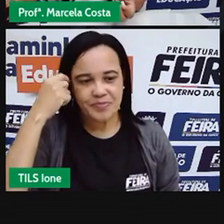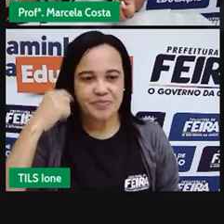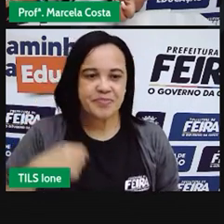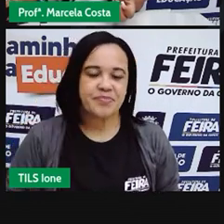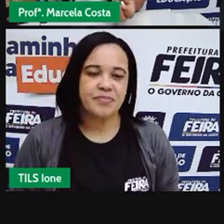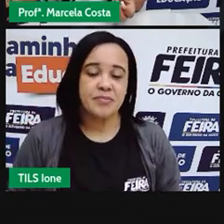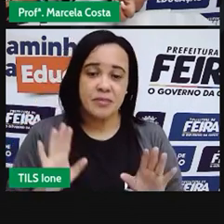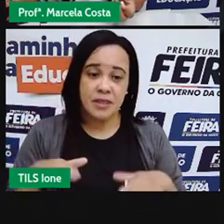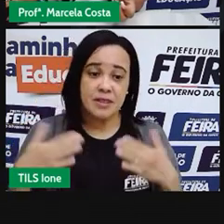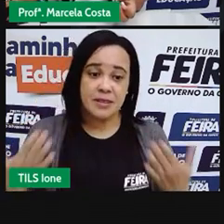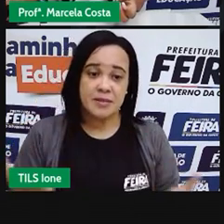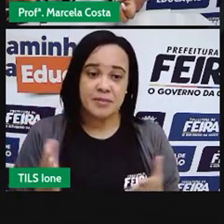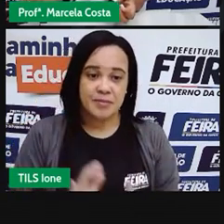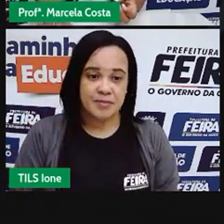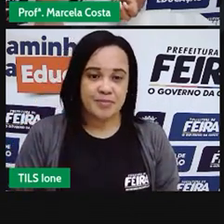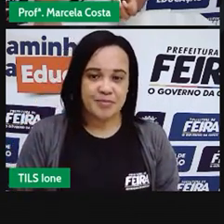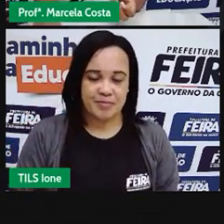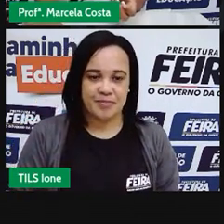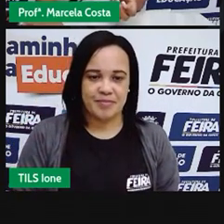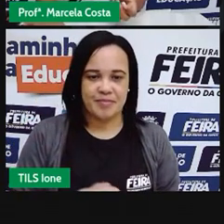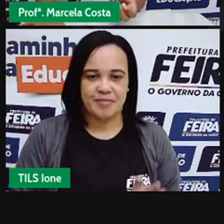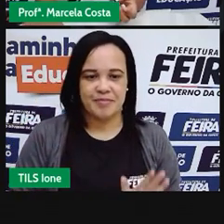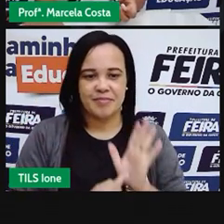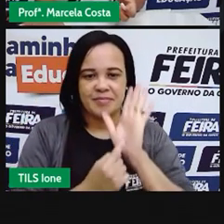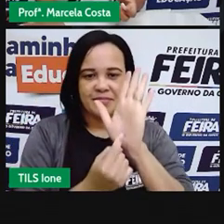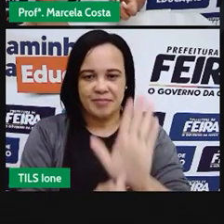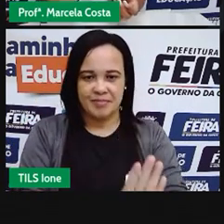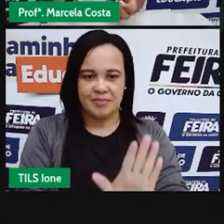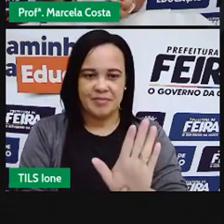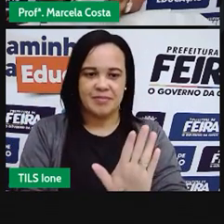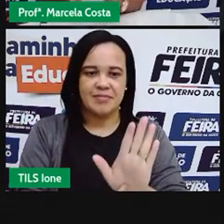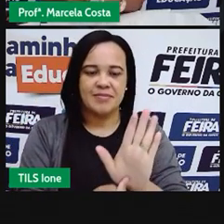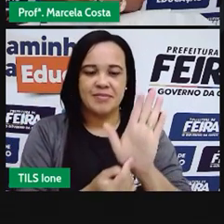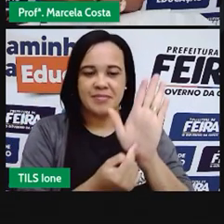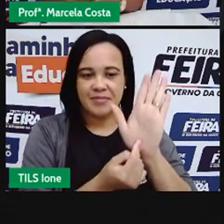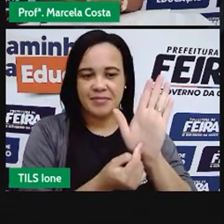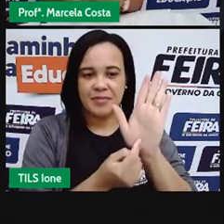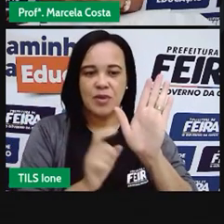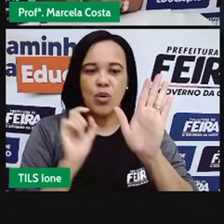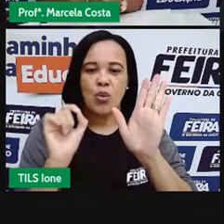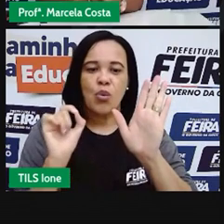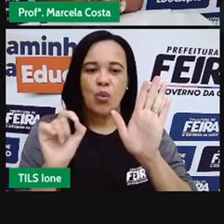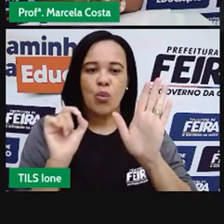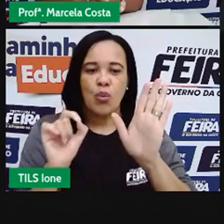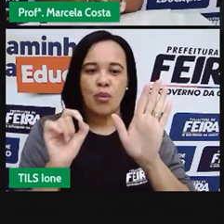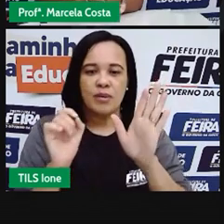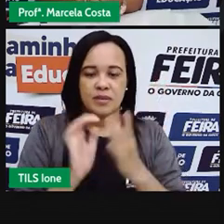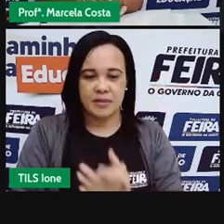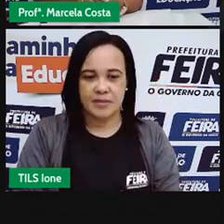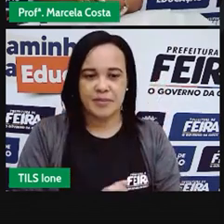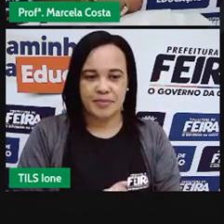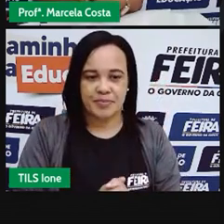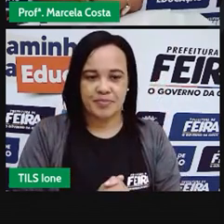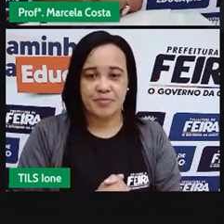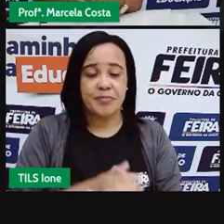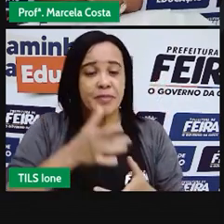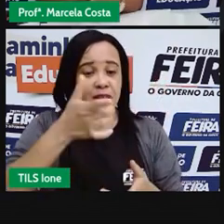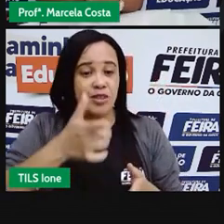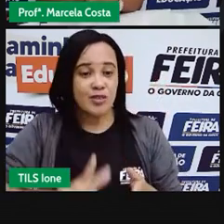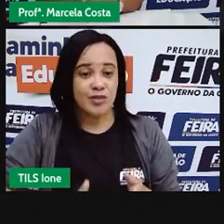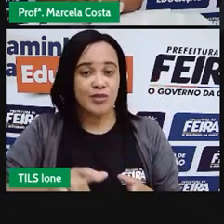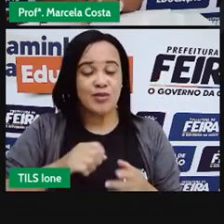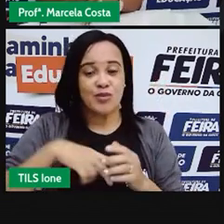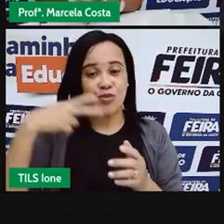Então, vou mostrar aqui para vocês que a gente vai retomar